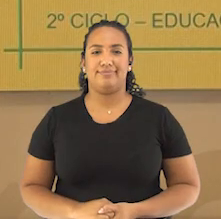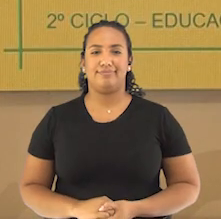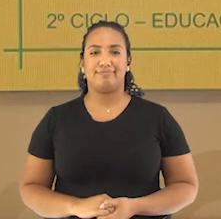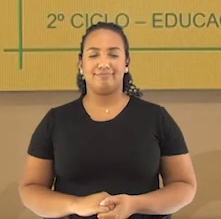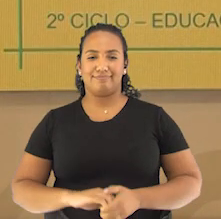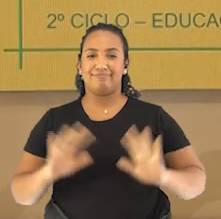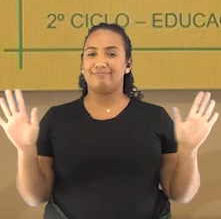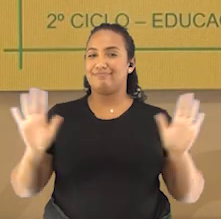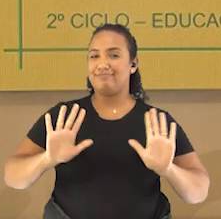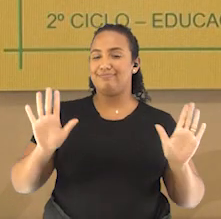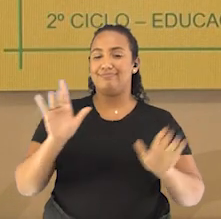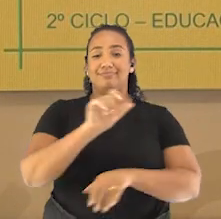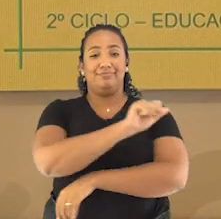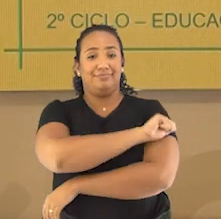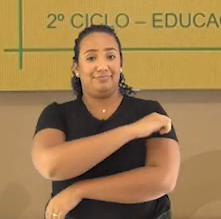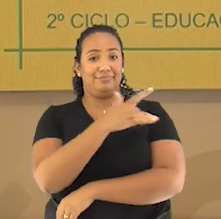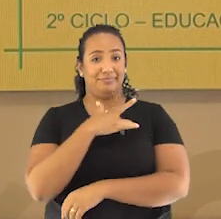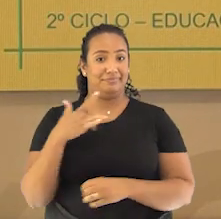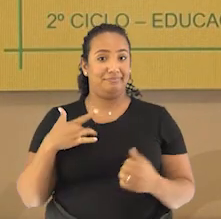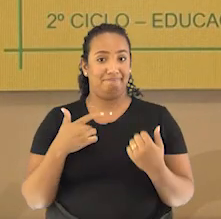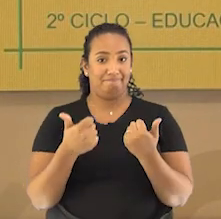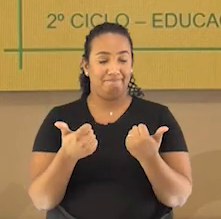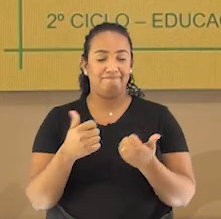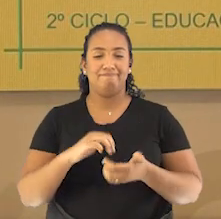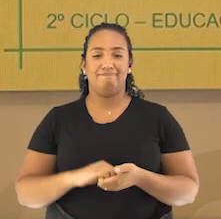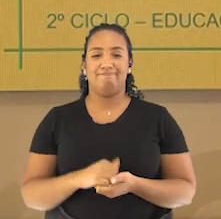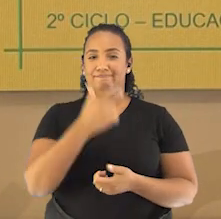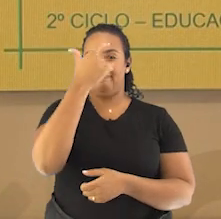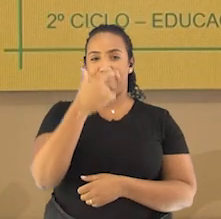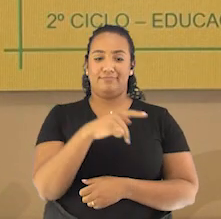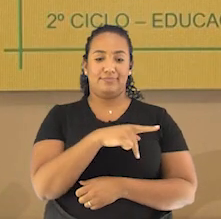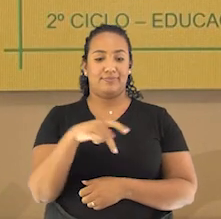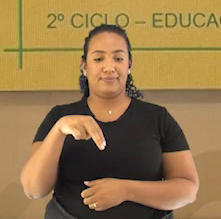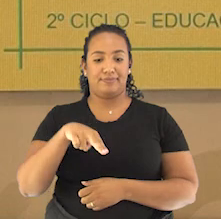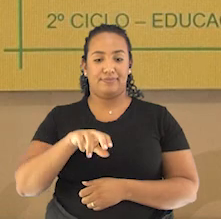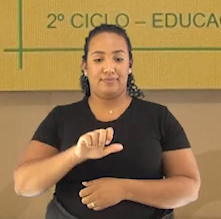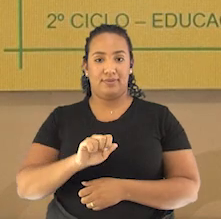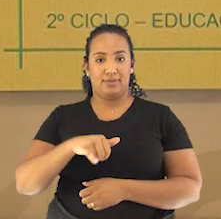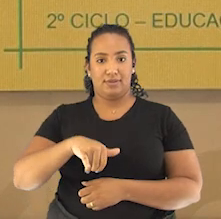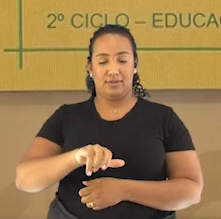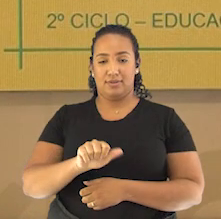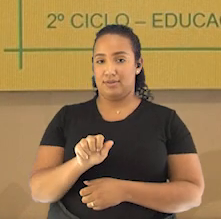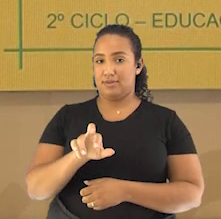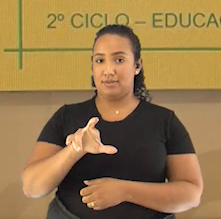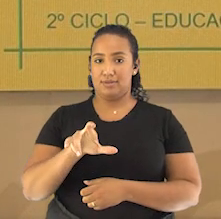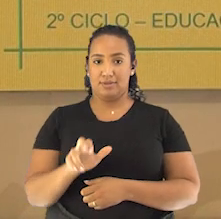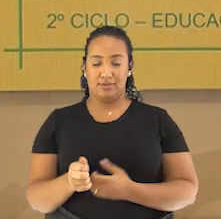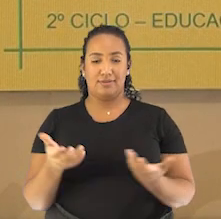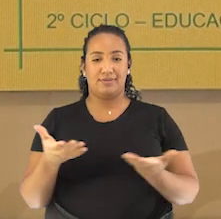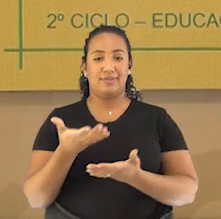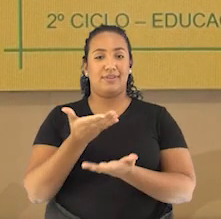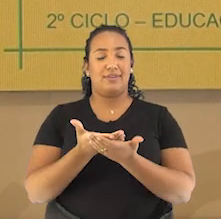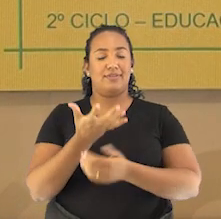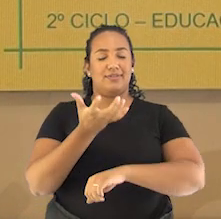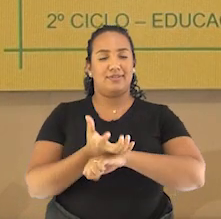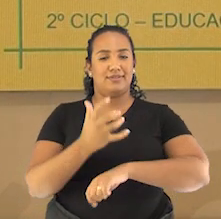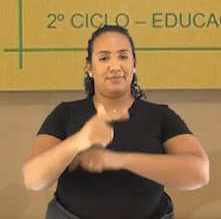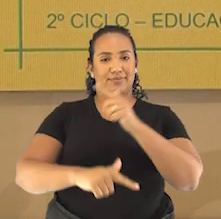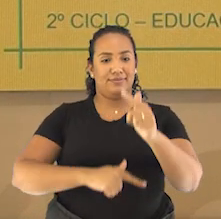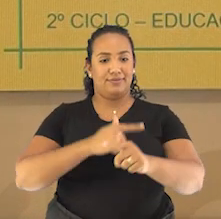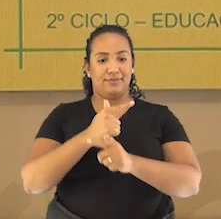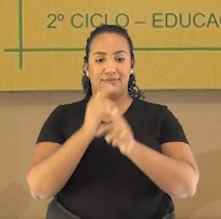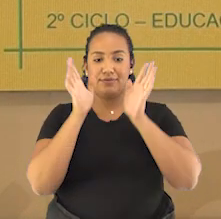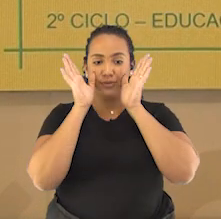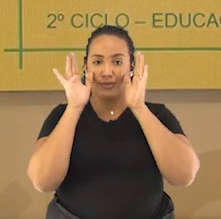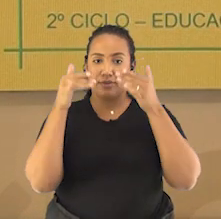Olá estudantes, tudo bem com vocês? Eu sou a professora Nayara e essa é a nossa aula de Geografia voltada para